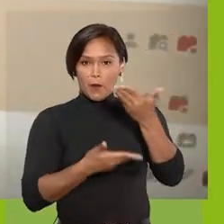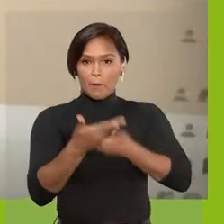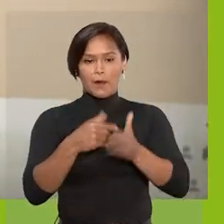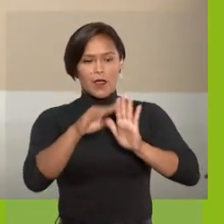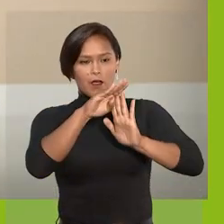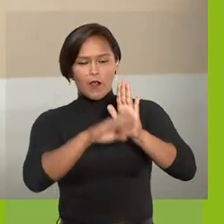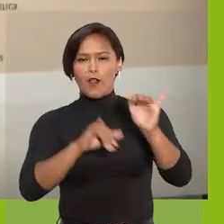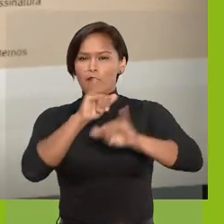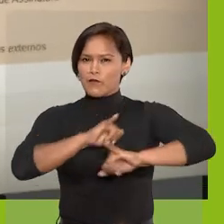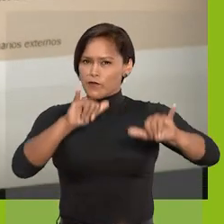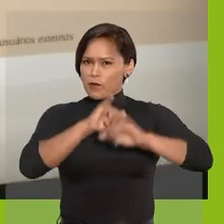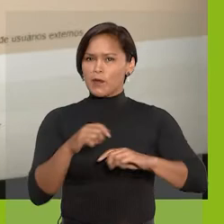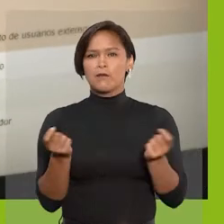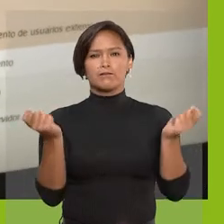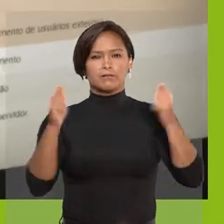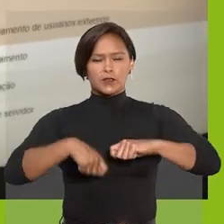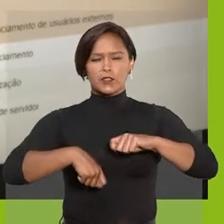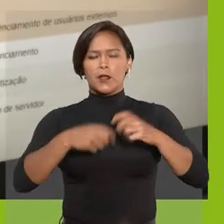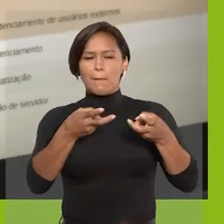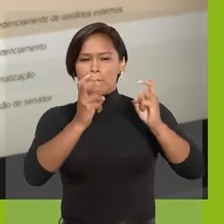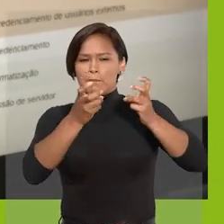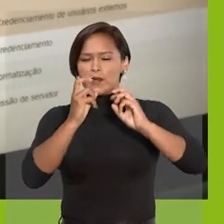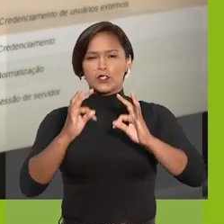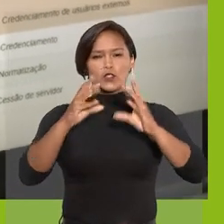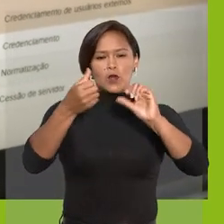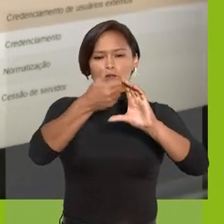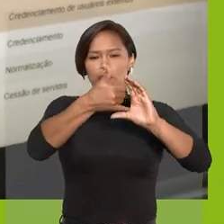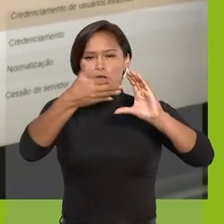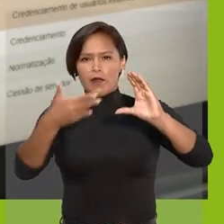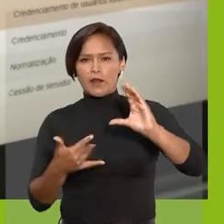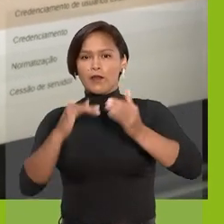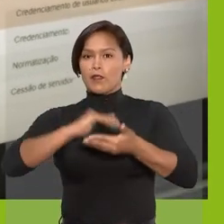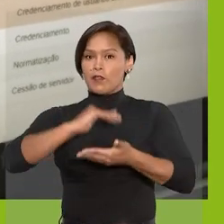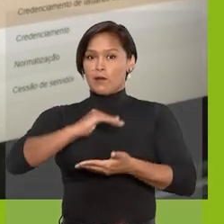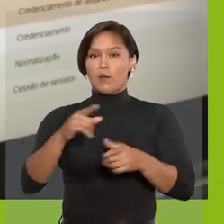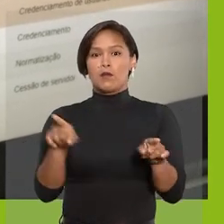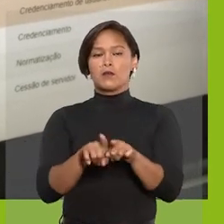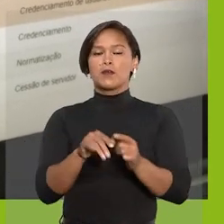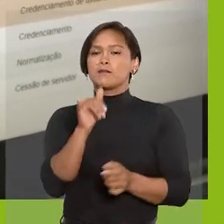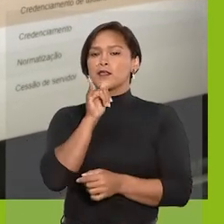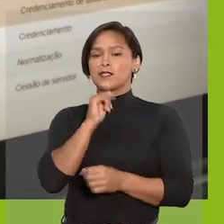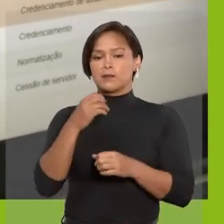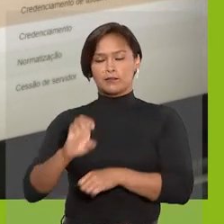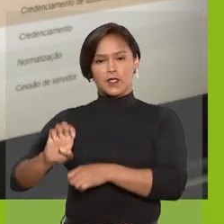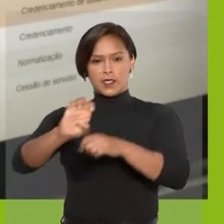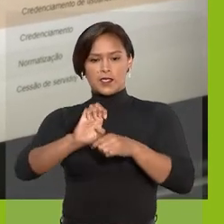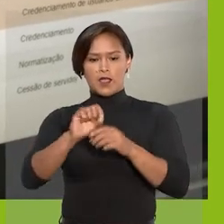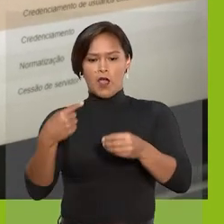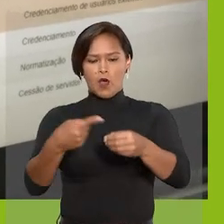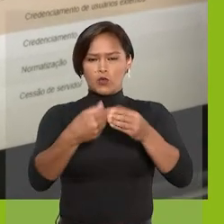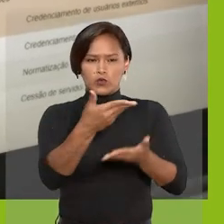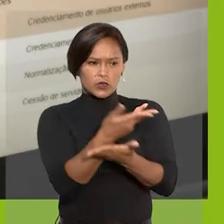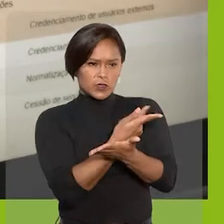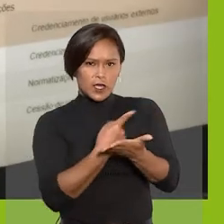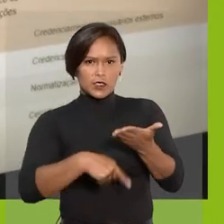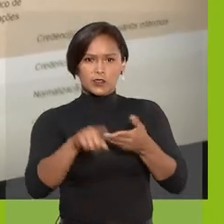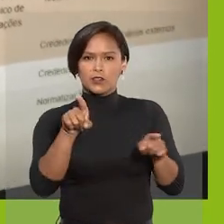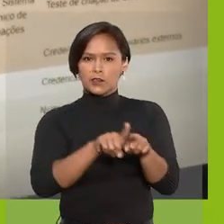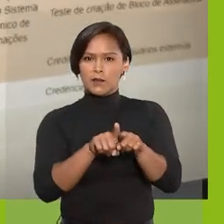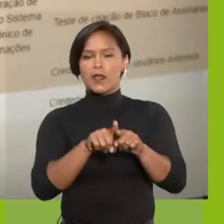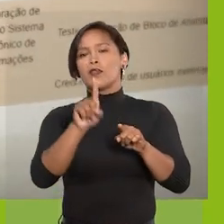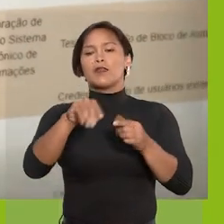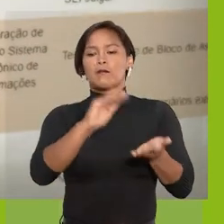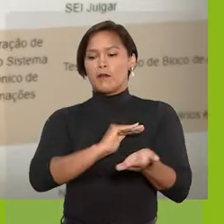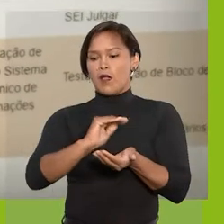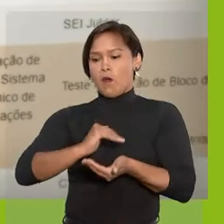campos, é possível identificar todas as características do bloco, como o estado, a unidade geradora e a unidade